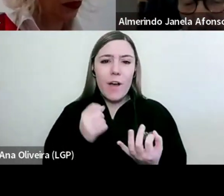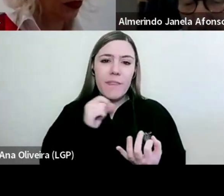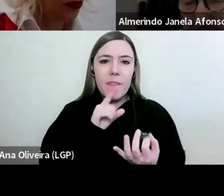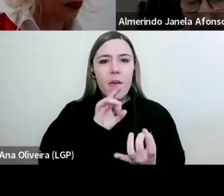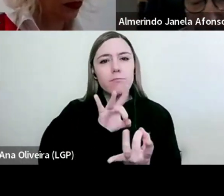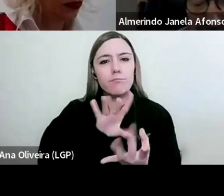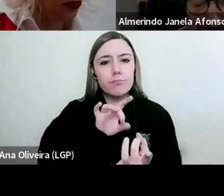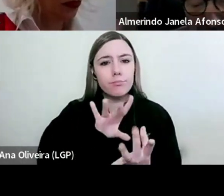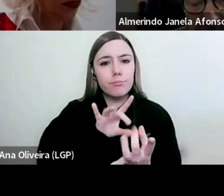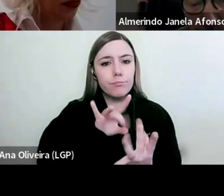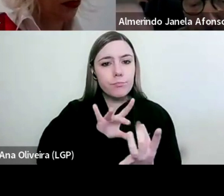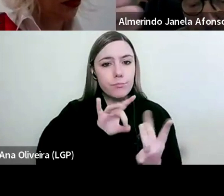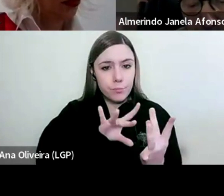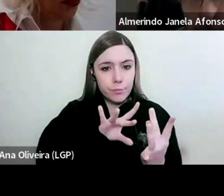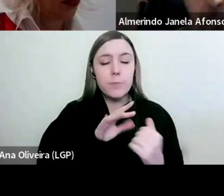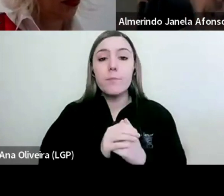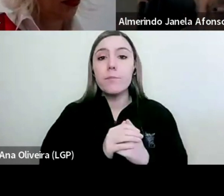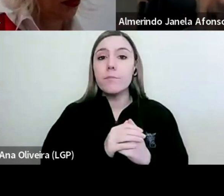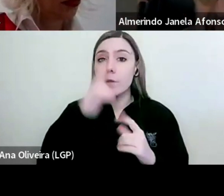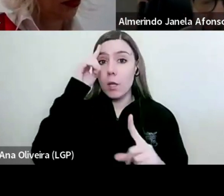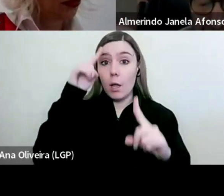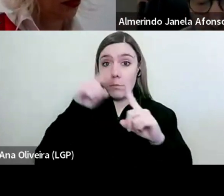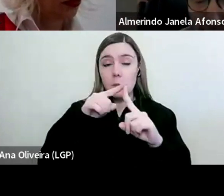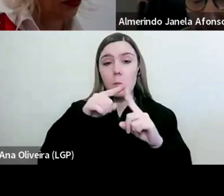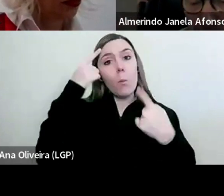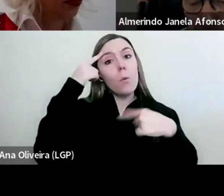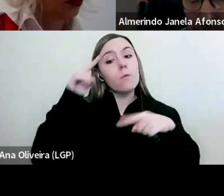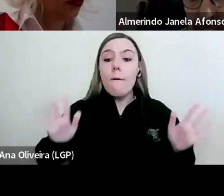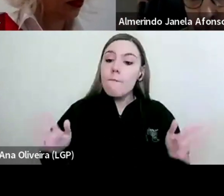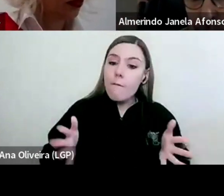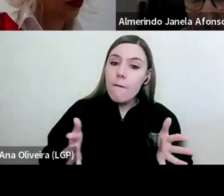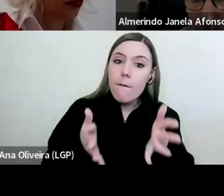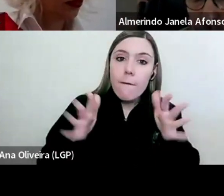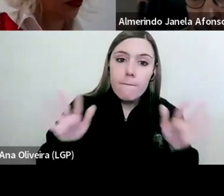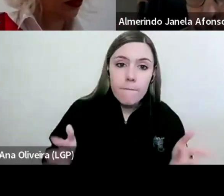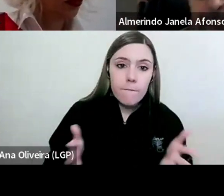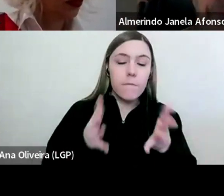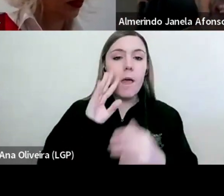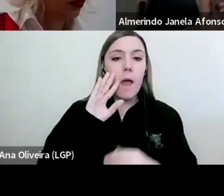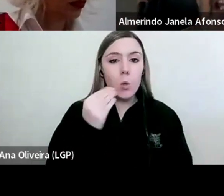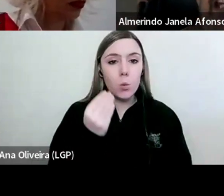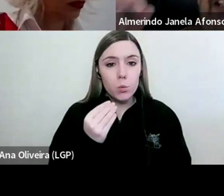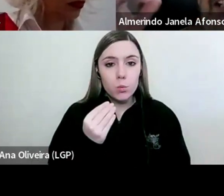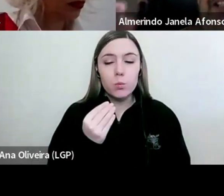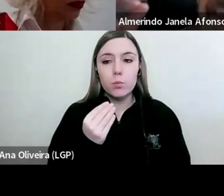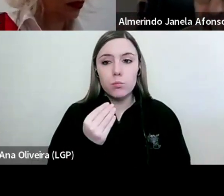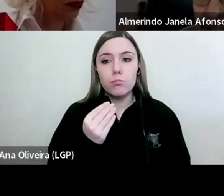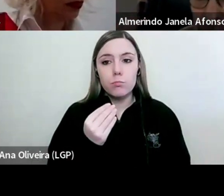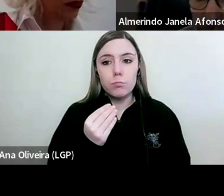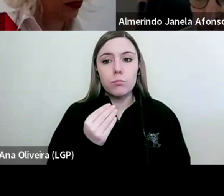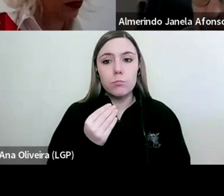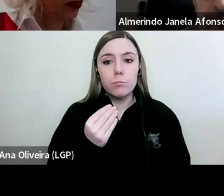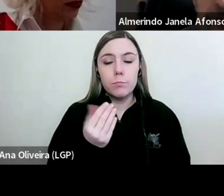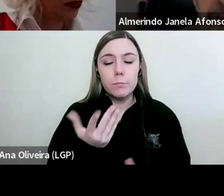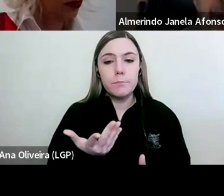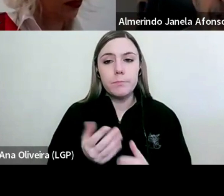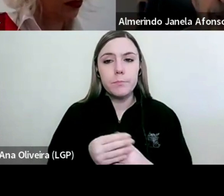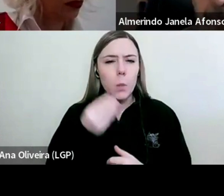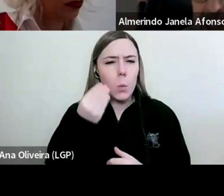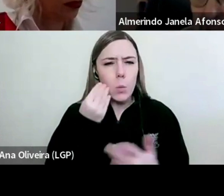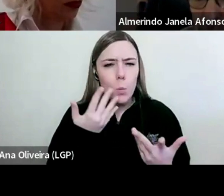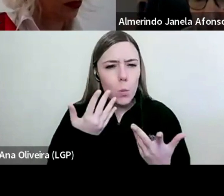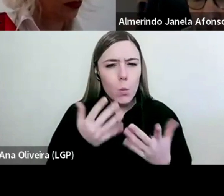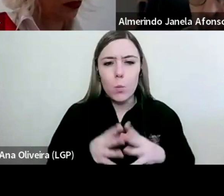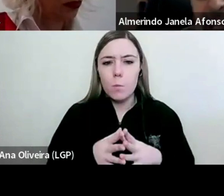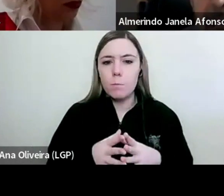incentivando os professores a estimular e a motivar os alunos, exercitando, vejam